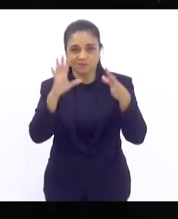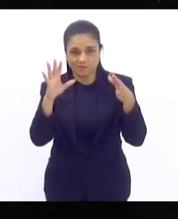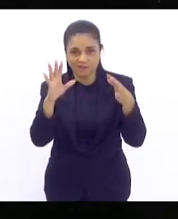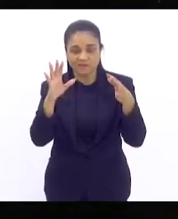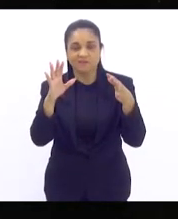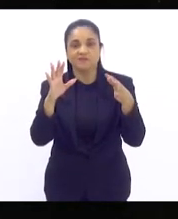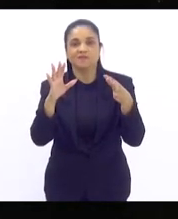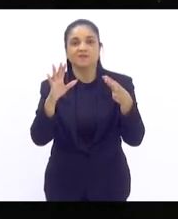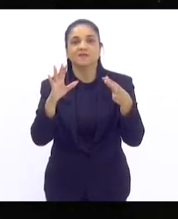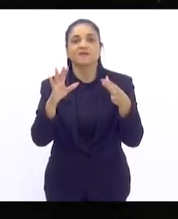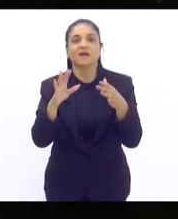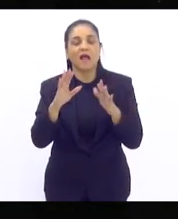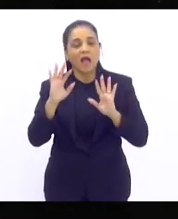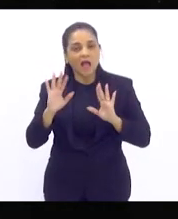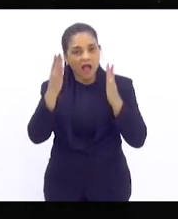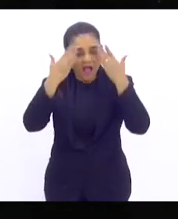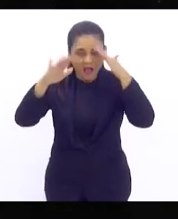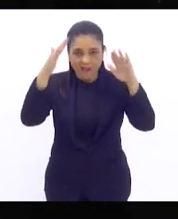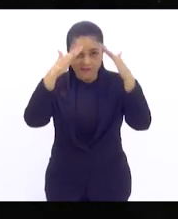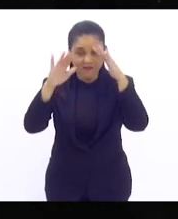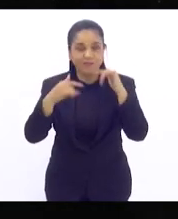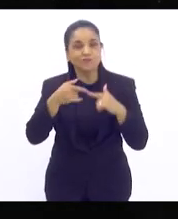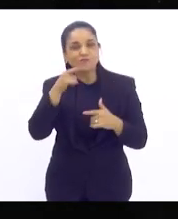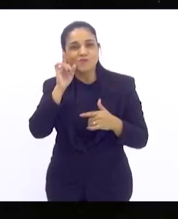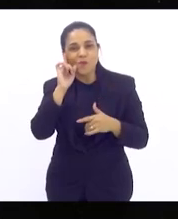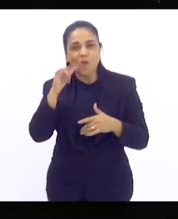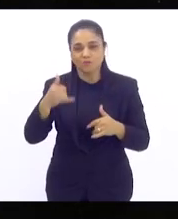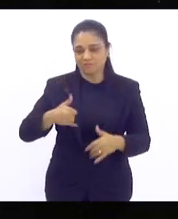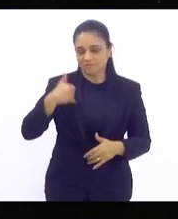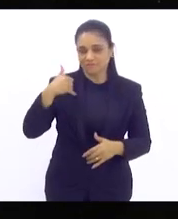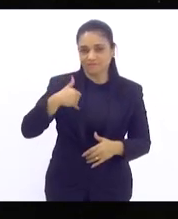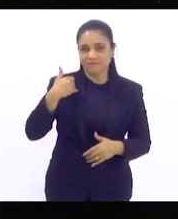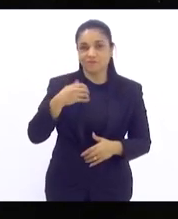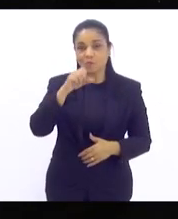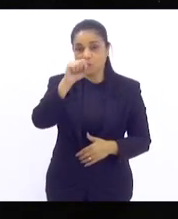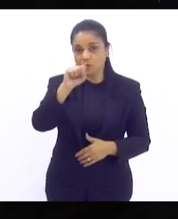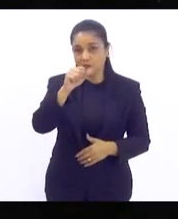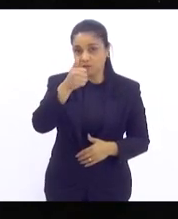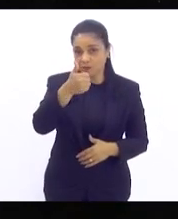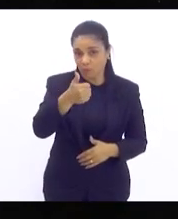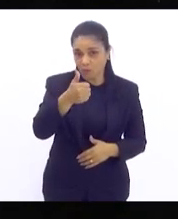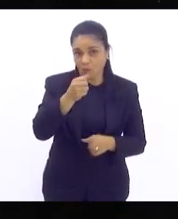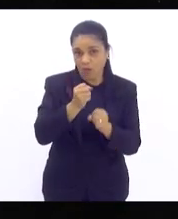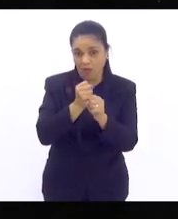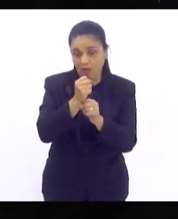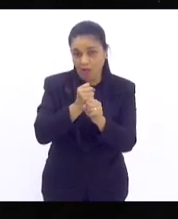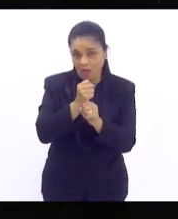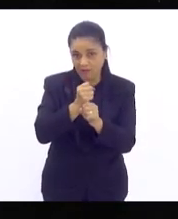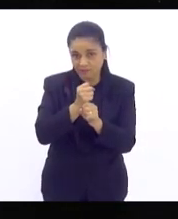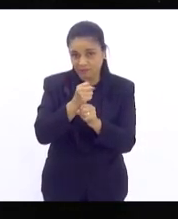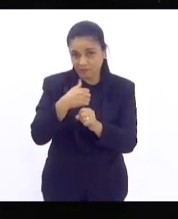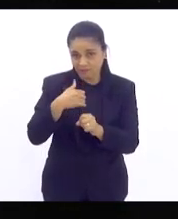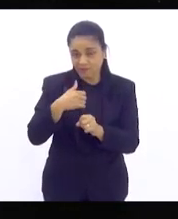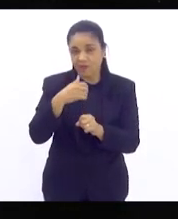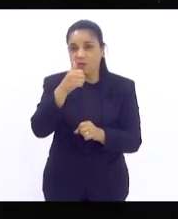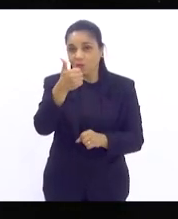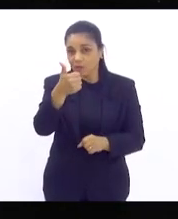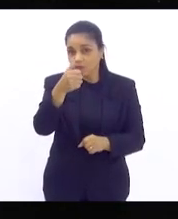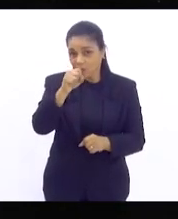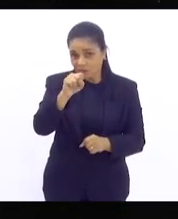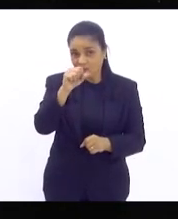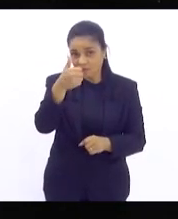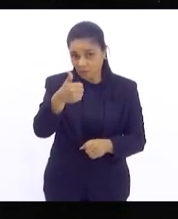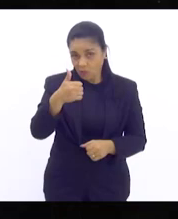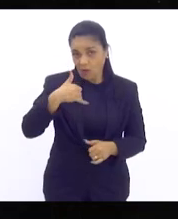dizer da minha alegria pelo dia de ontem que foi aniversário de 81 anos da nossa deputada Benedita da Silva.